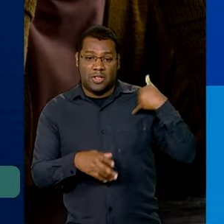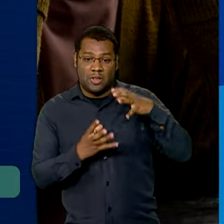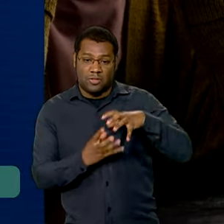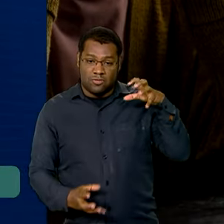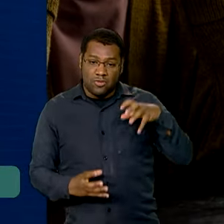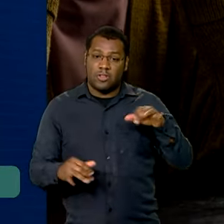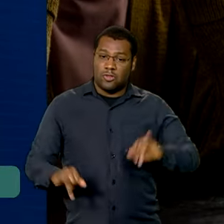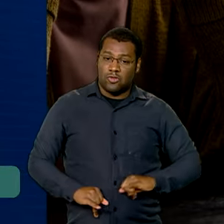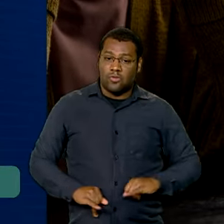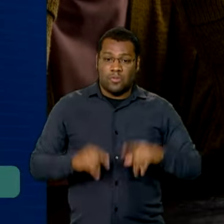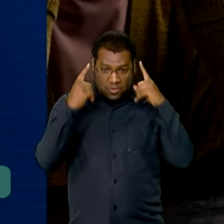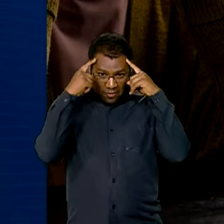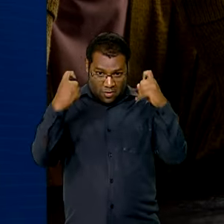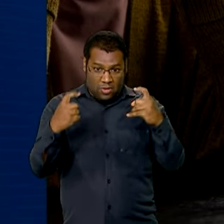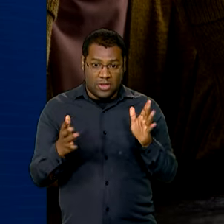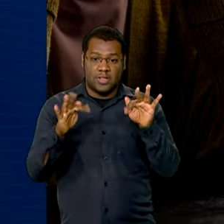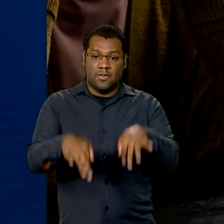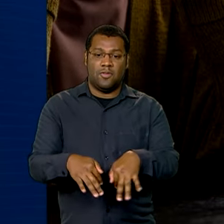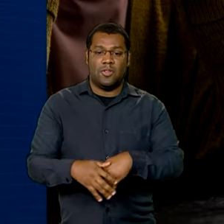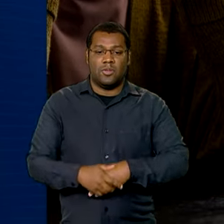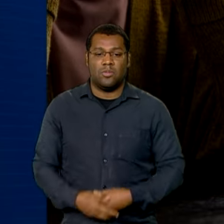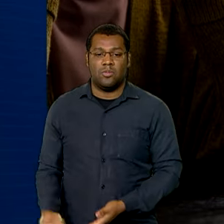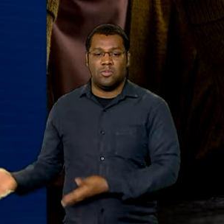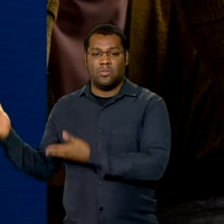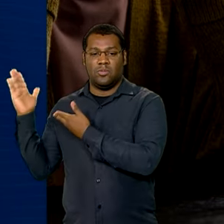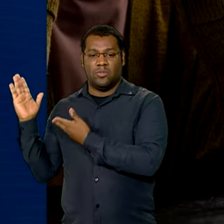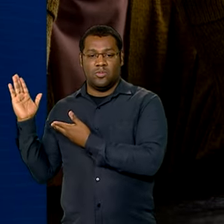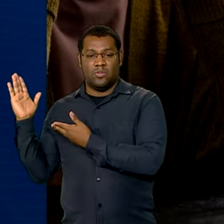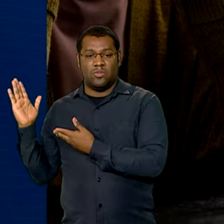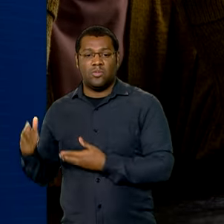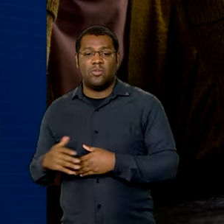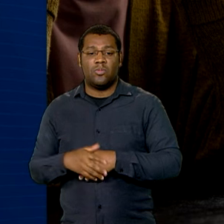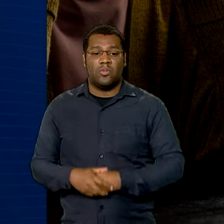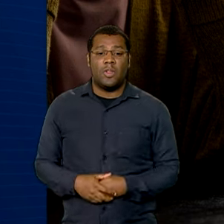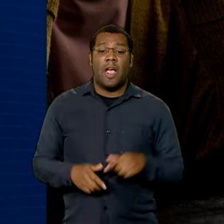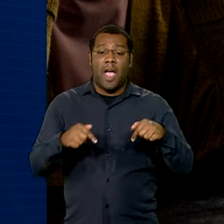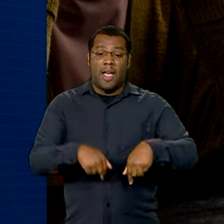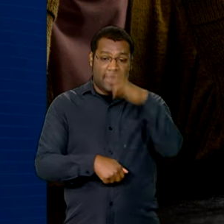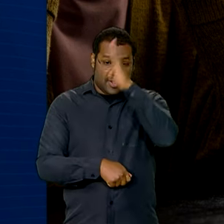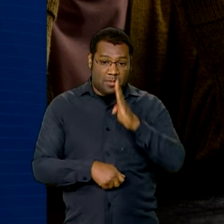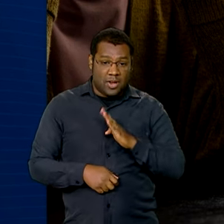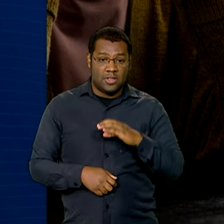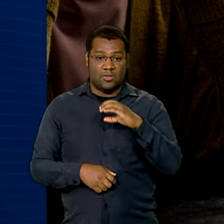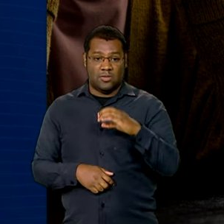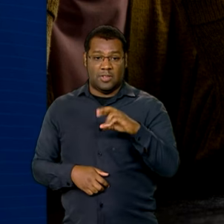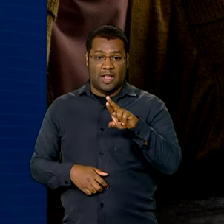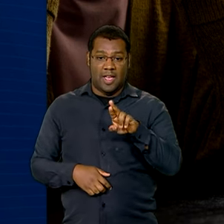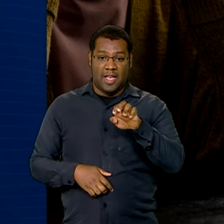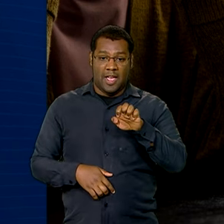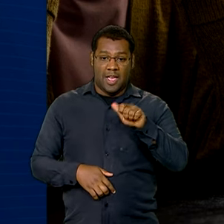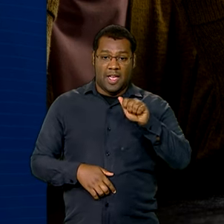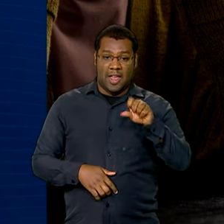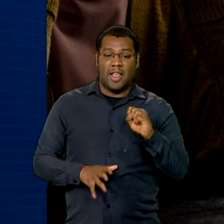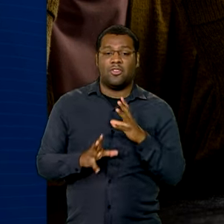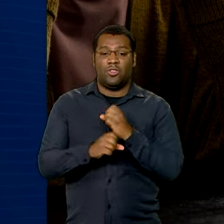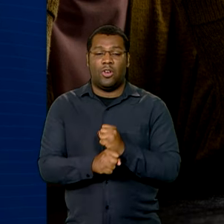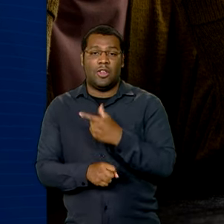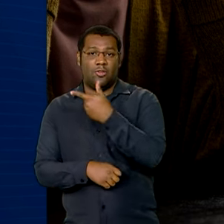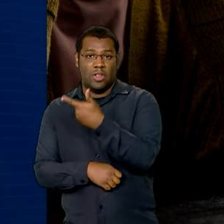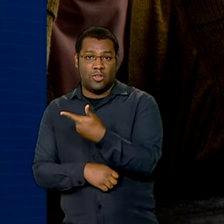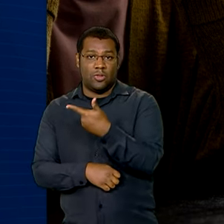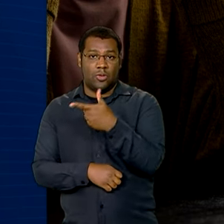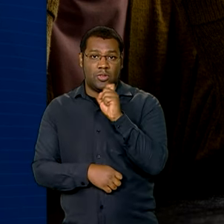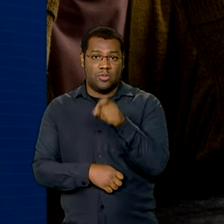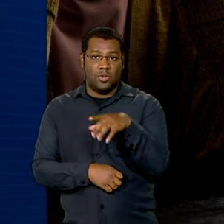do Censo SUAS mostram que são mais de 2.900 CREAS no país. Em 2023, nove